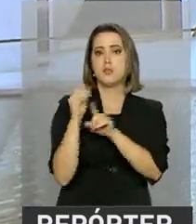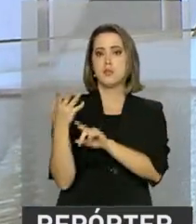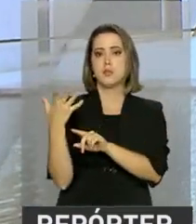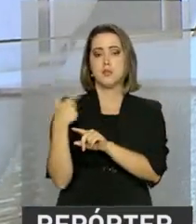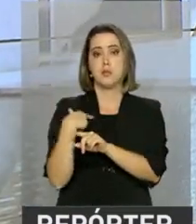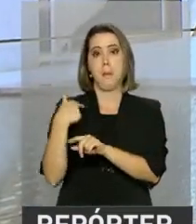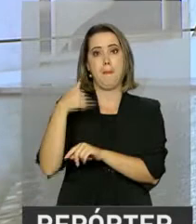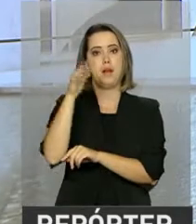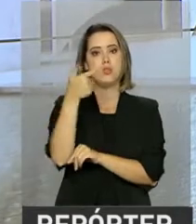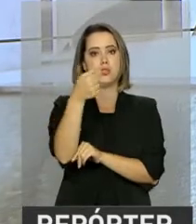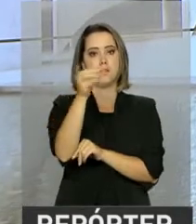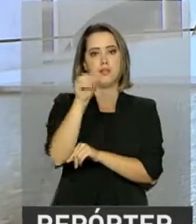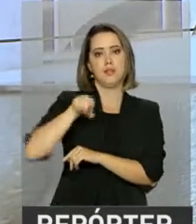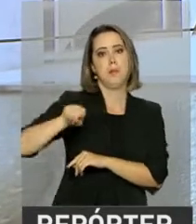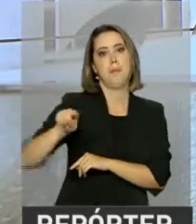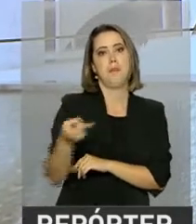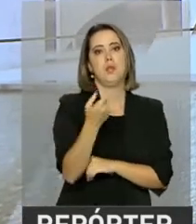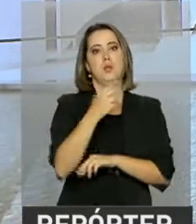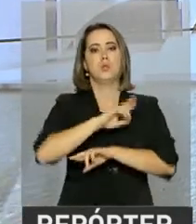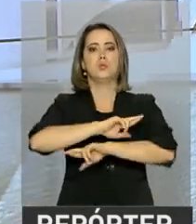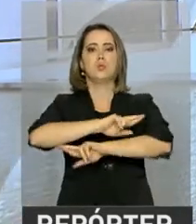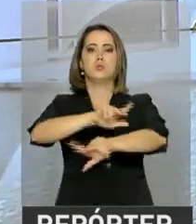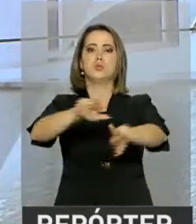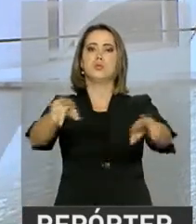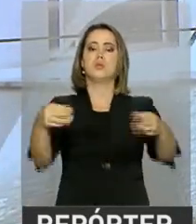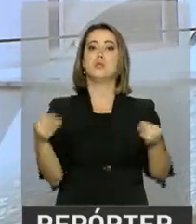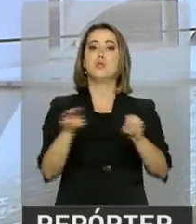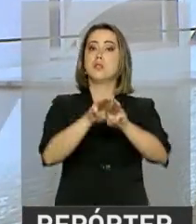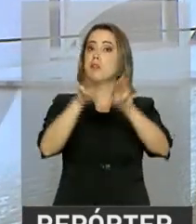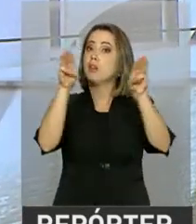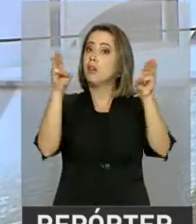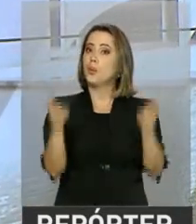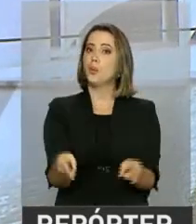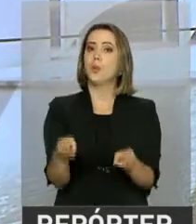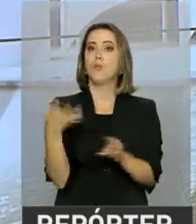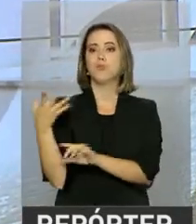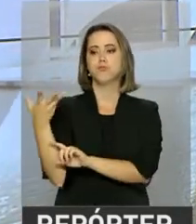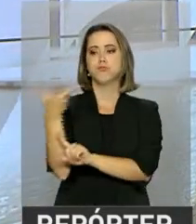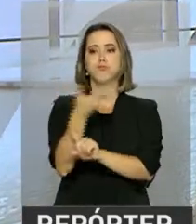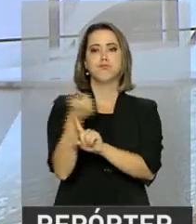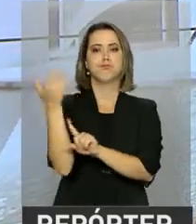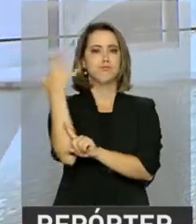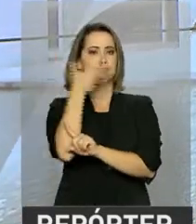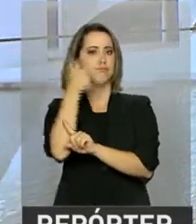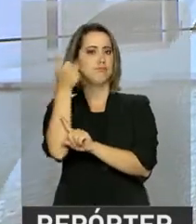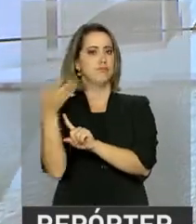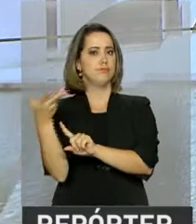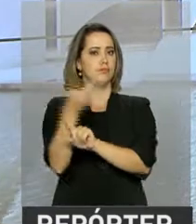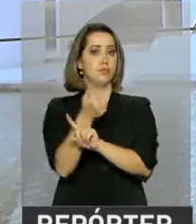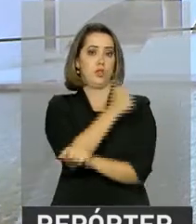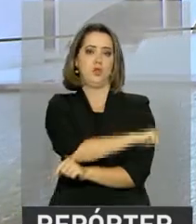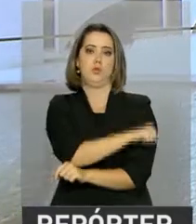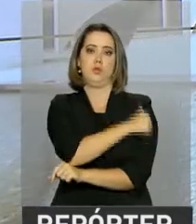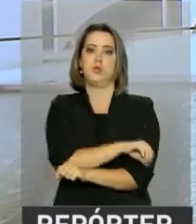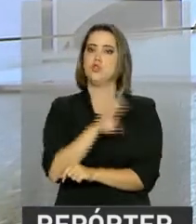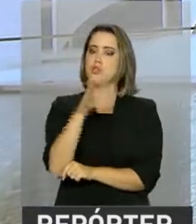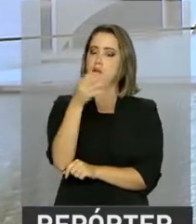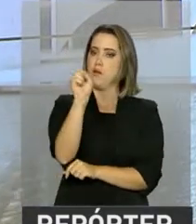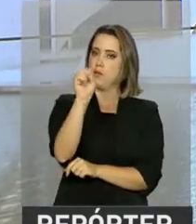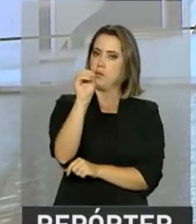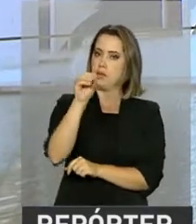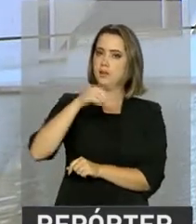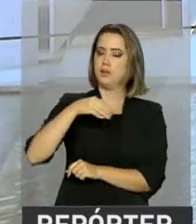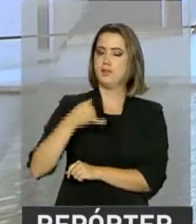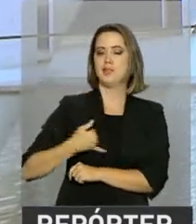70 mil itens do Museu Nacional de Belas Artes no Rio de Janeiro, que completa 80 anos. Vamos conhecer um pouquinho mais do